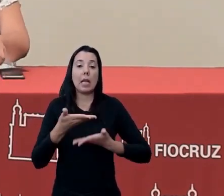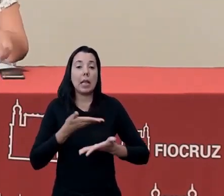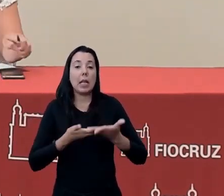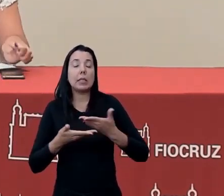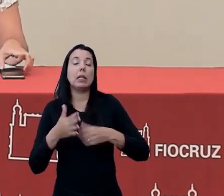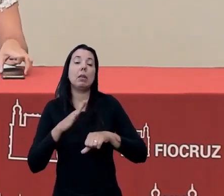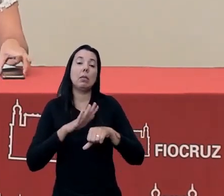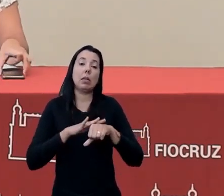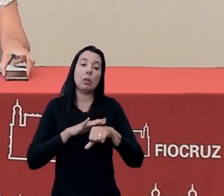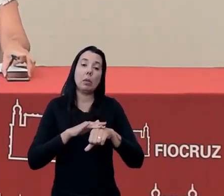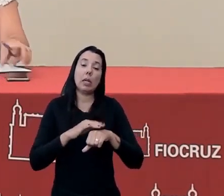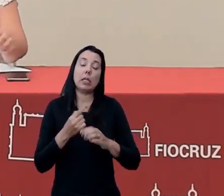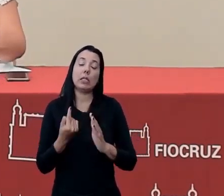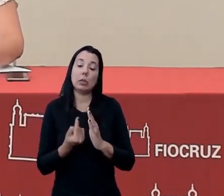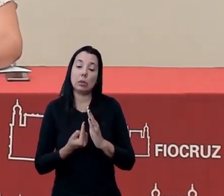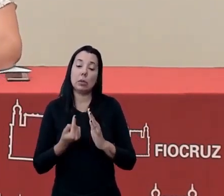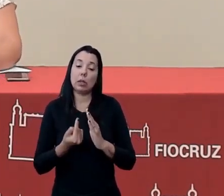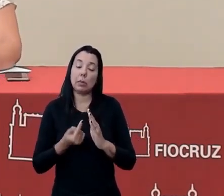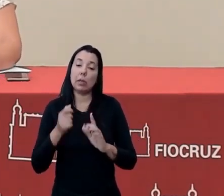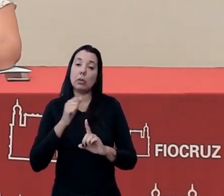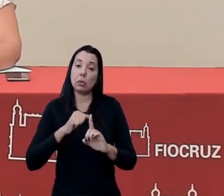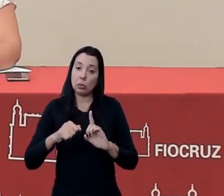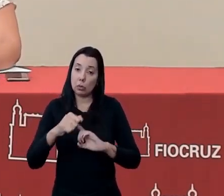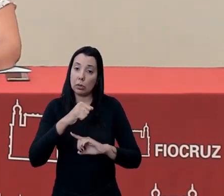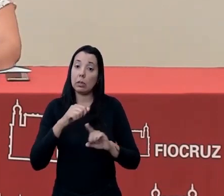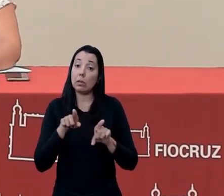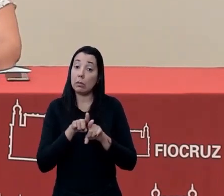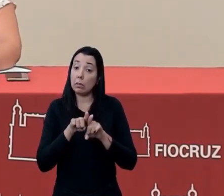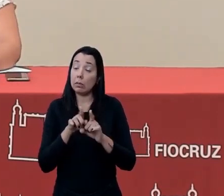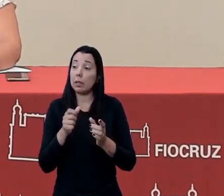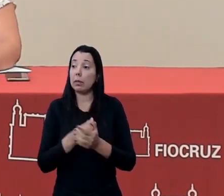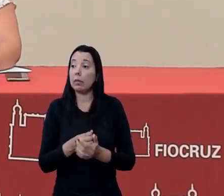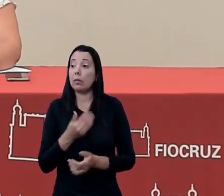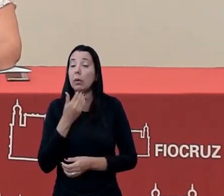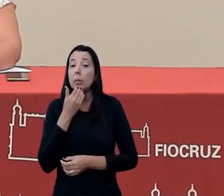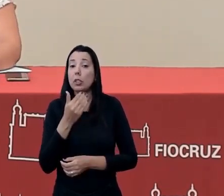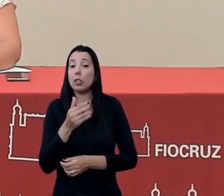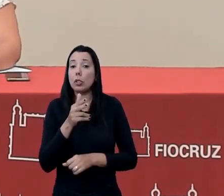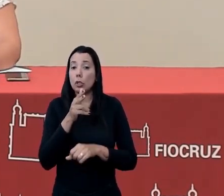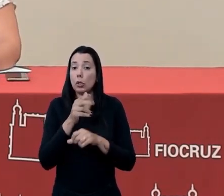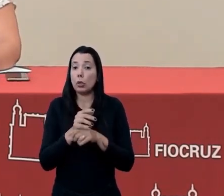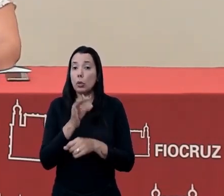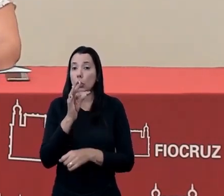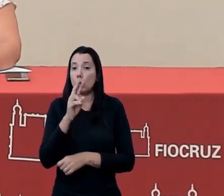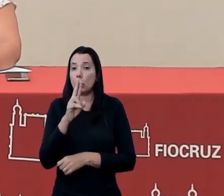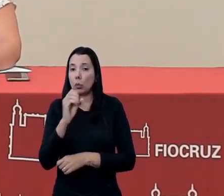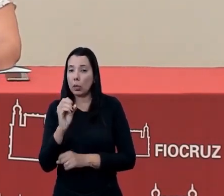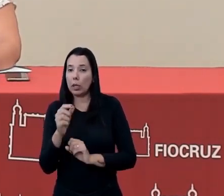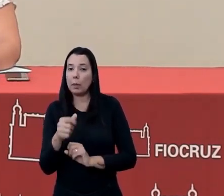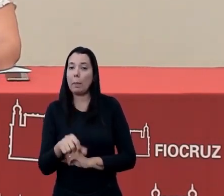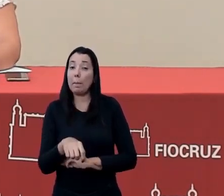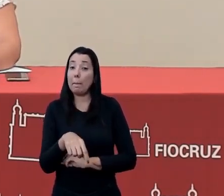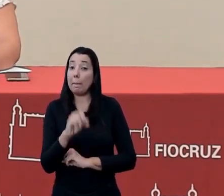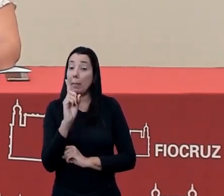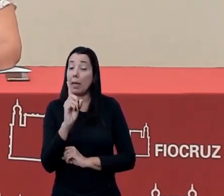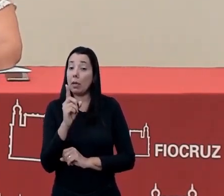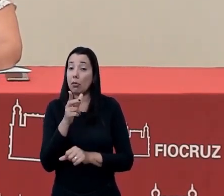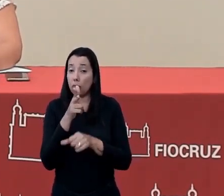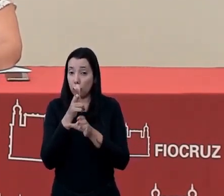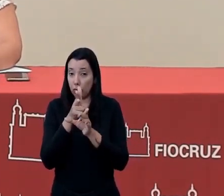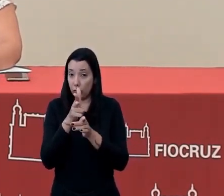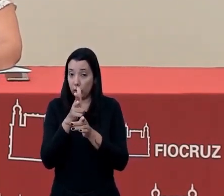à pandemia e ao isolamento social. Eu vou pedir o Tuca para passar o primeiro vídeo da